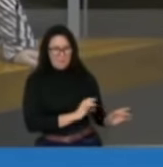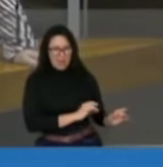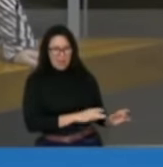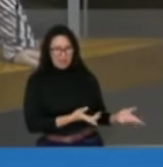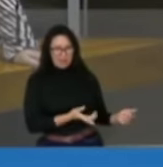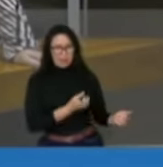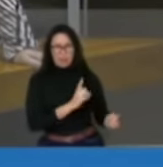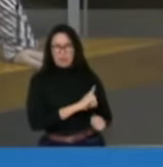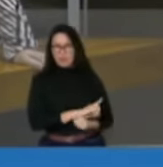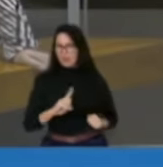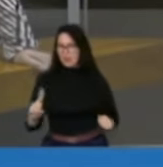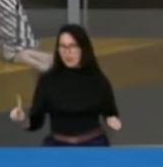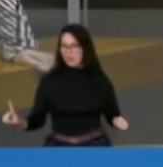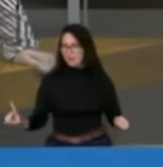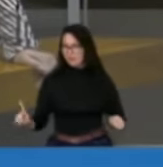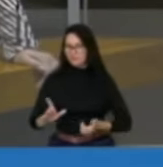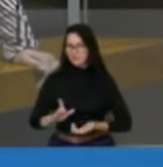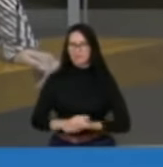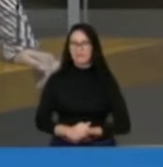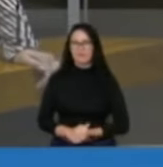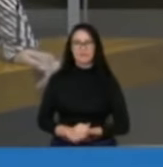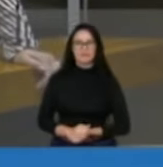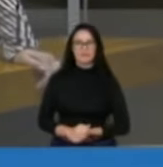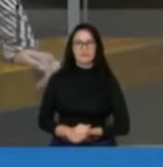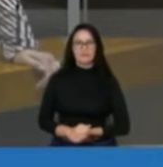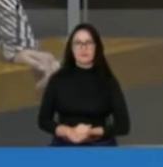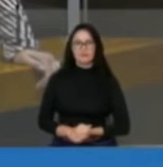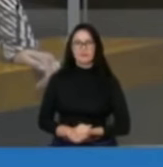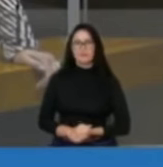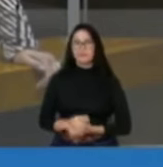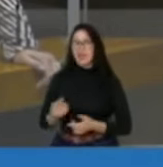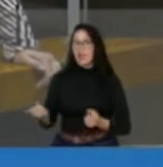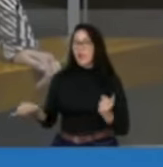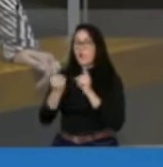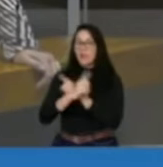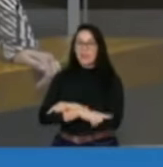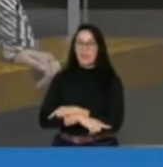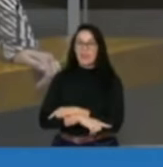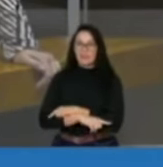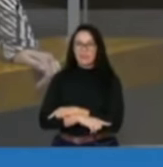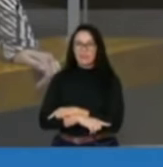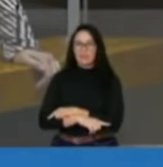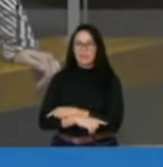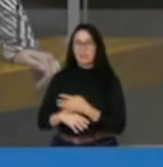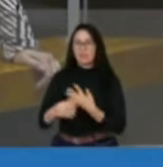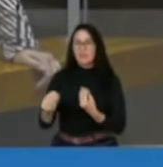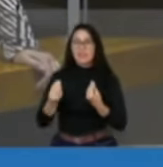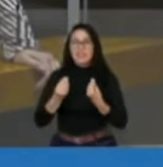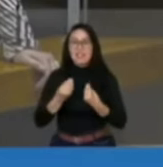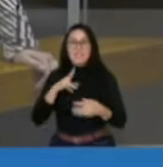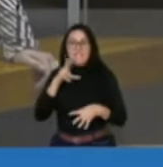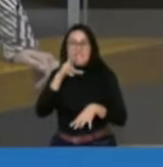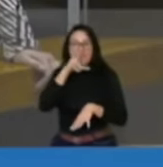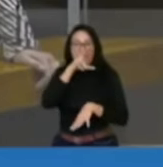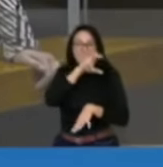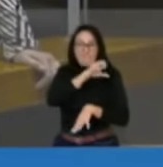lhes digo, senhor presidente, muito antes pelo contrário. Estão me dando ainda mais força